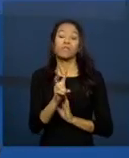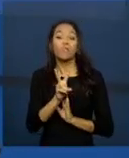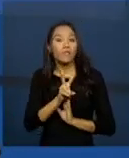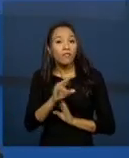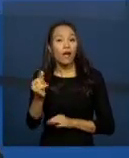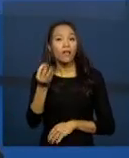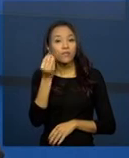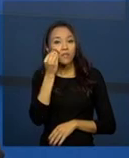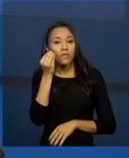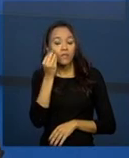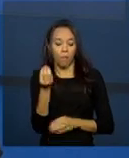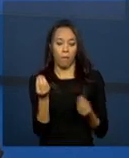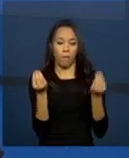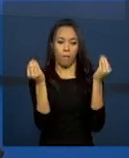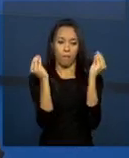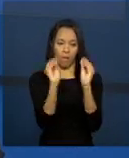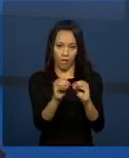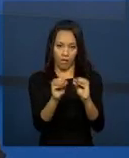o acompanhamento, você registra.